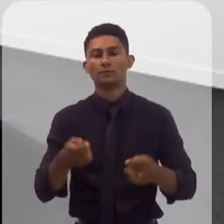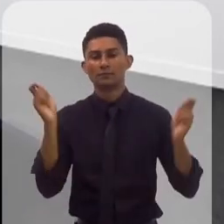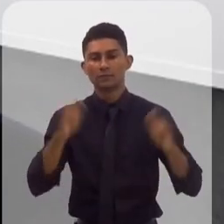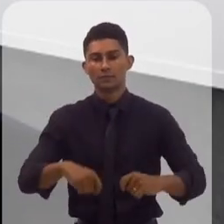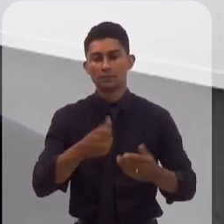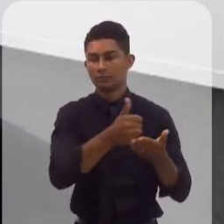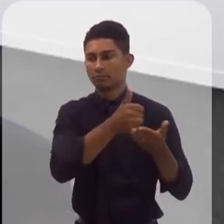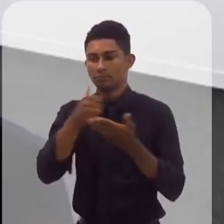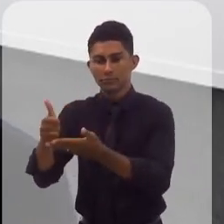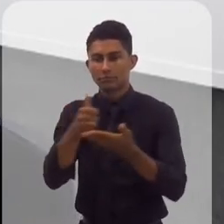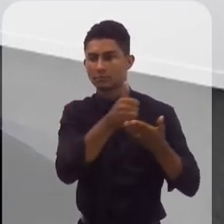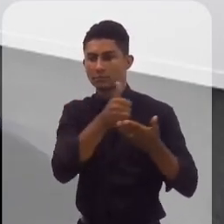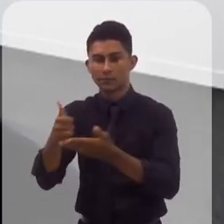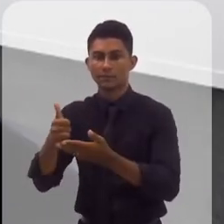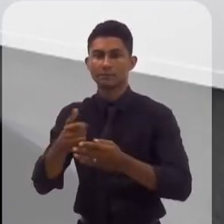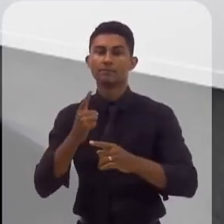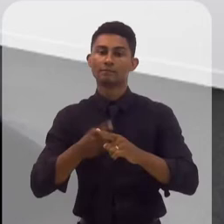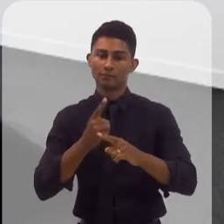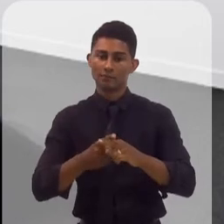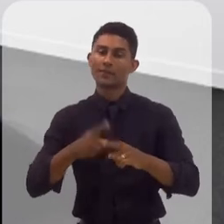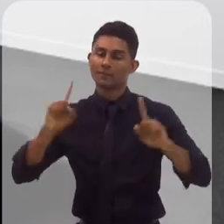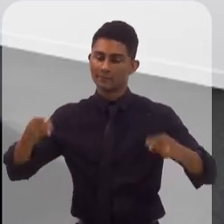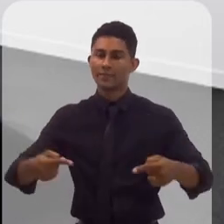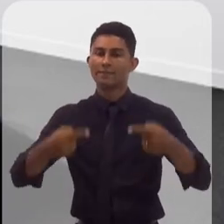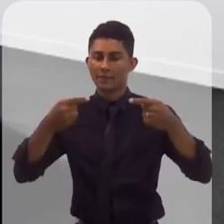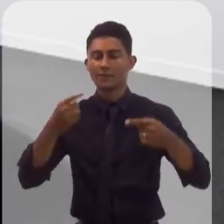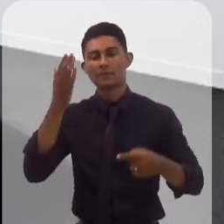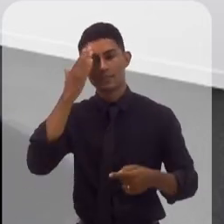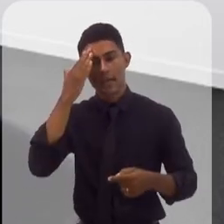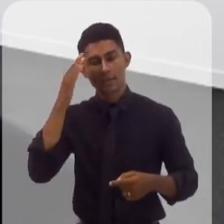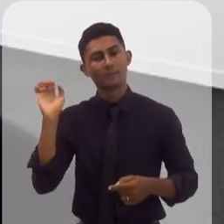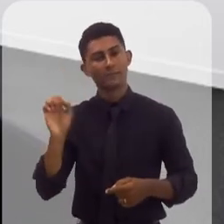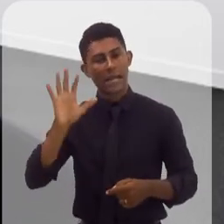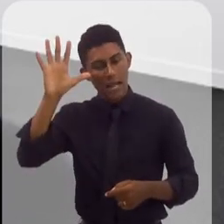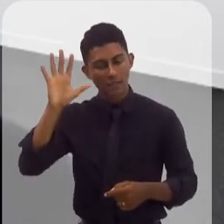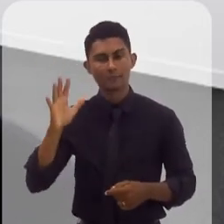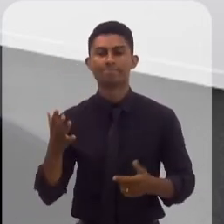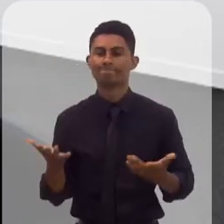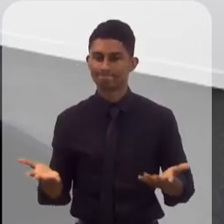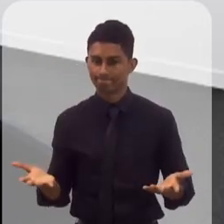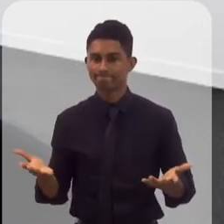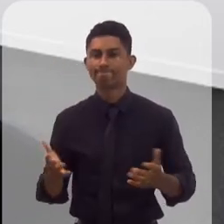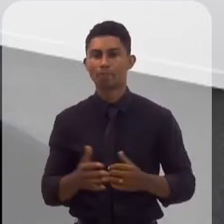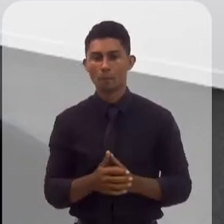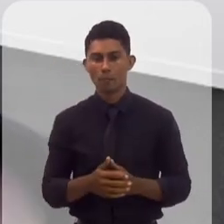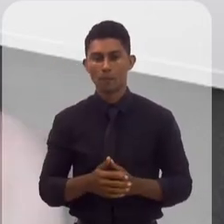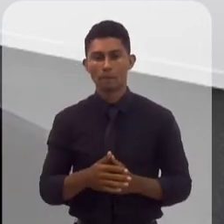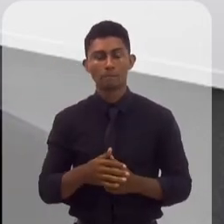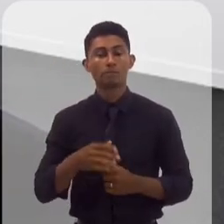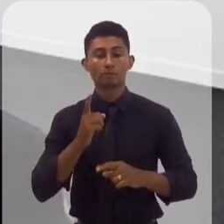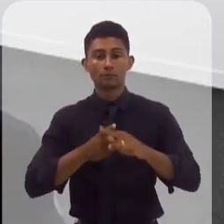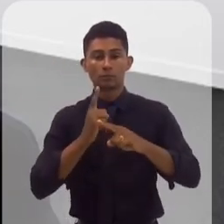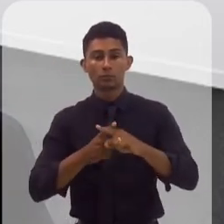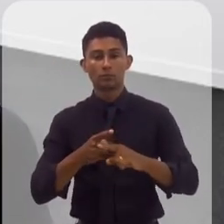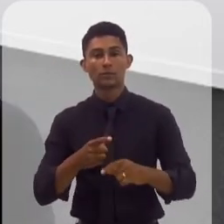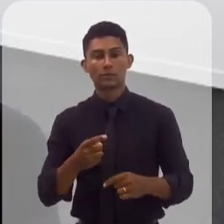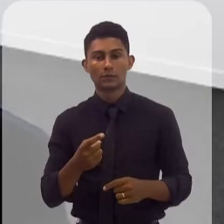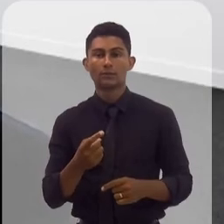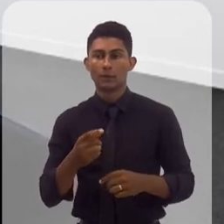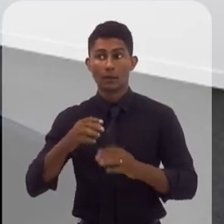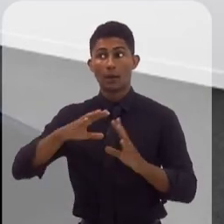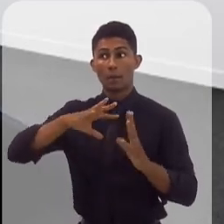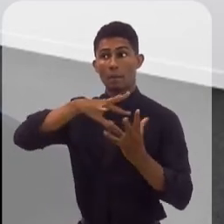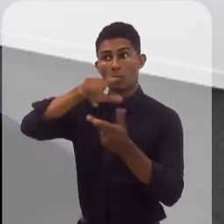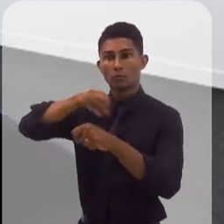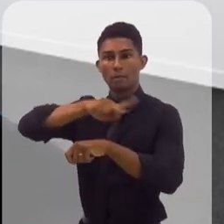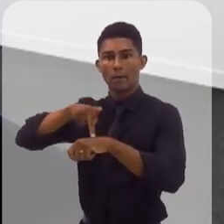custos, já que esse é um dos desafios que a gente vem mapeando e tem colocado sempre. Os custos vêm